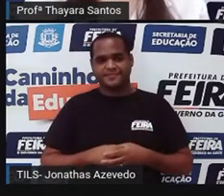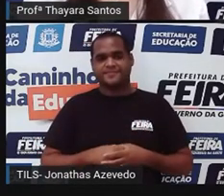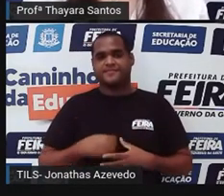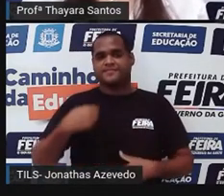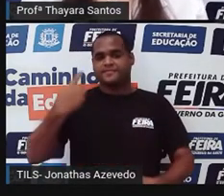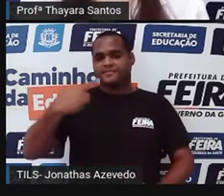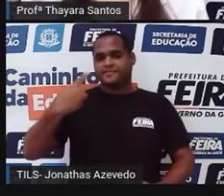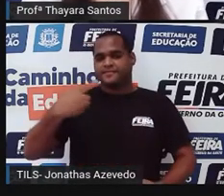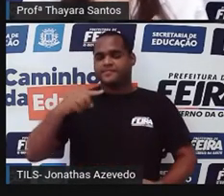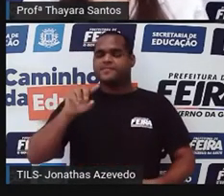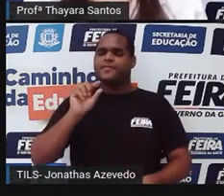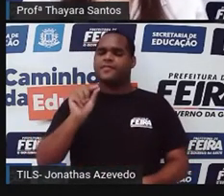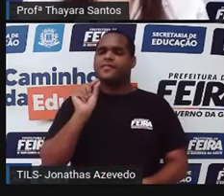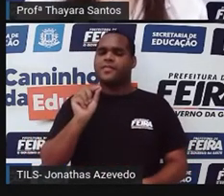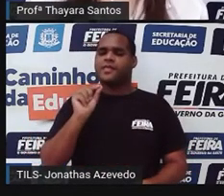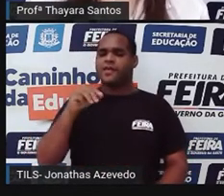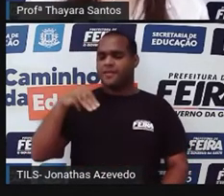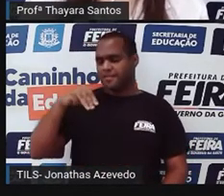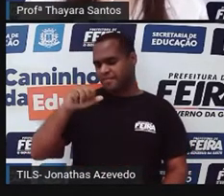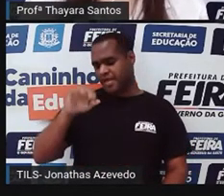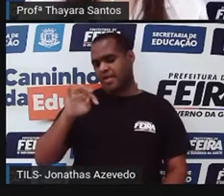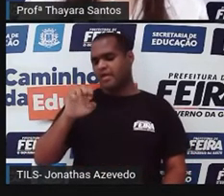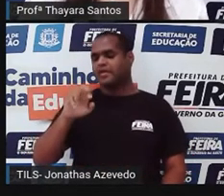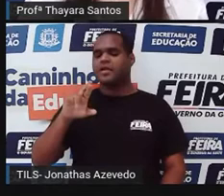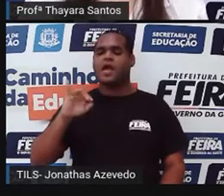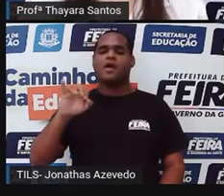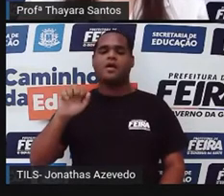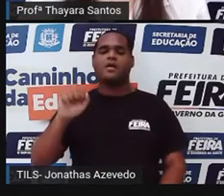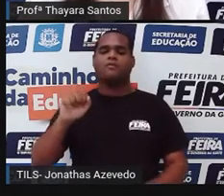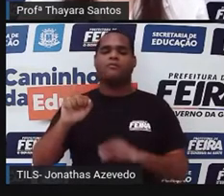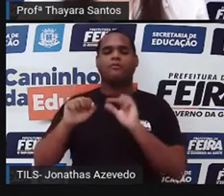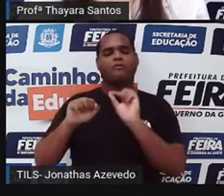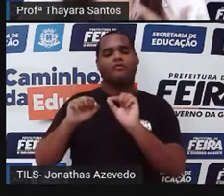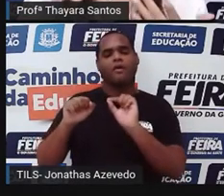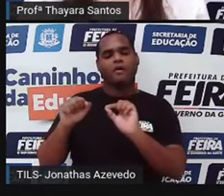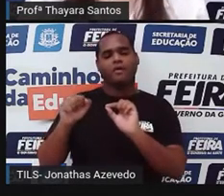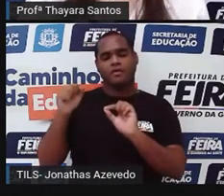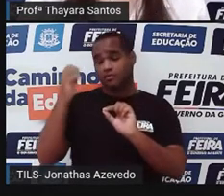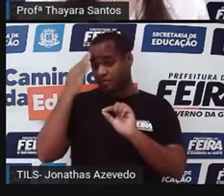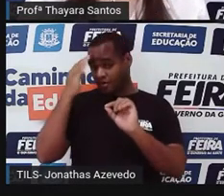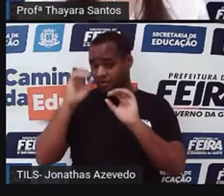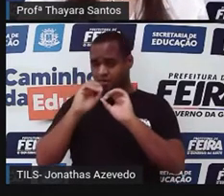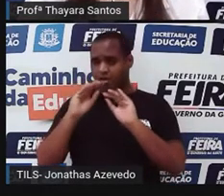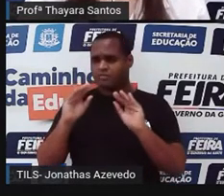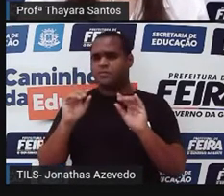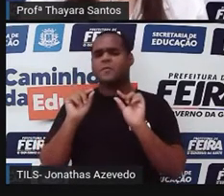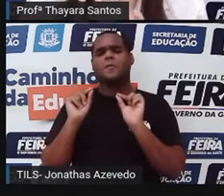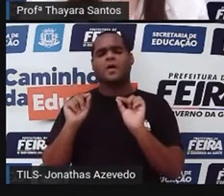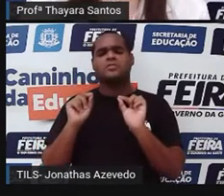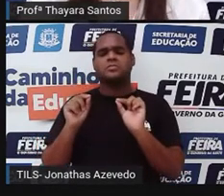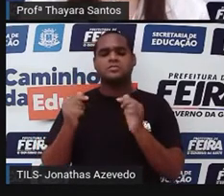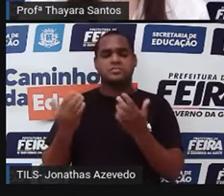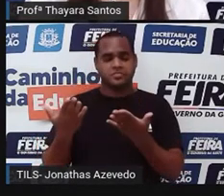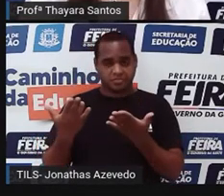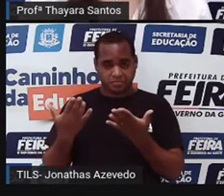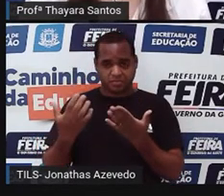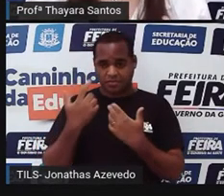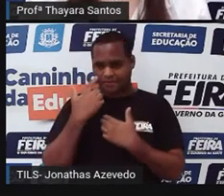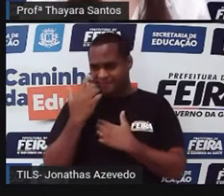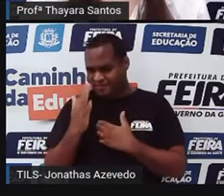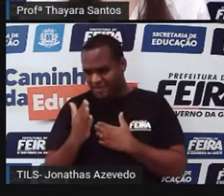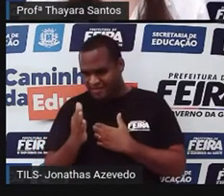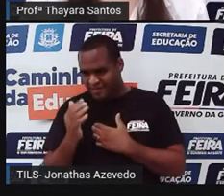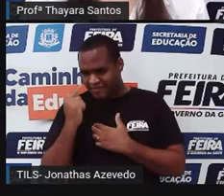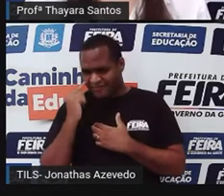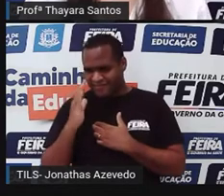Primeiro, antes de falar sobre as propriedades da matéria, a gente precisa entender o que é essa matéria. Então, o que é matéria? Vocês já ouviram